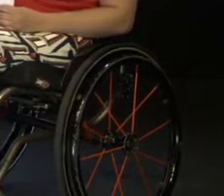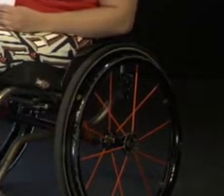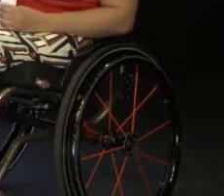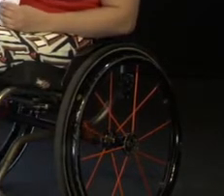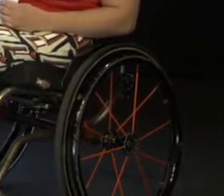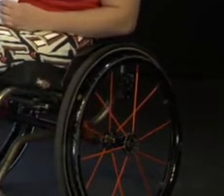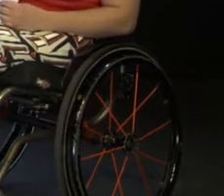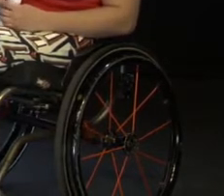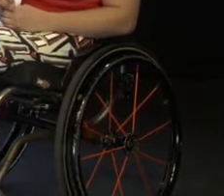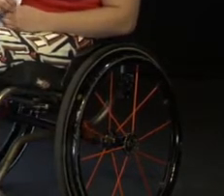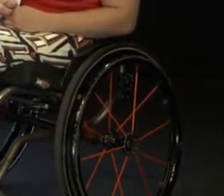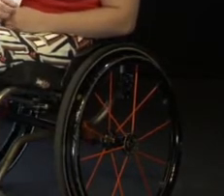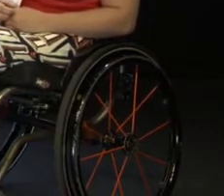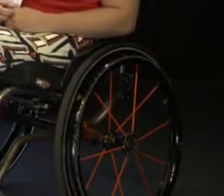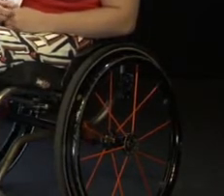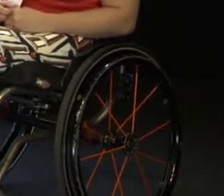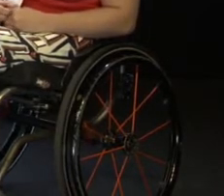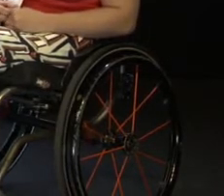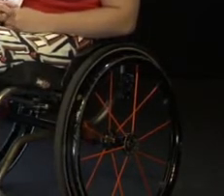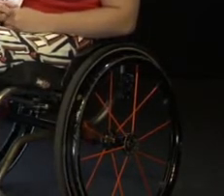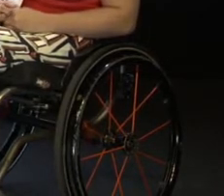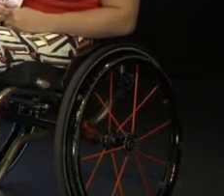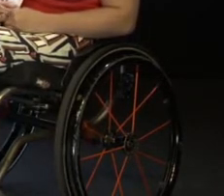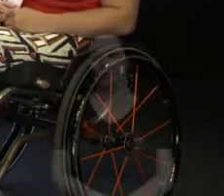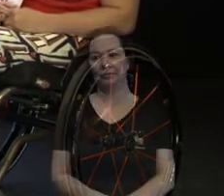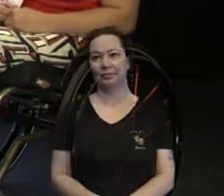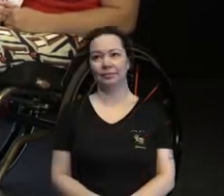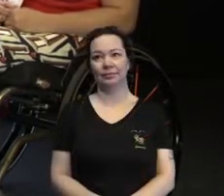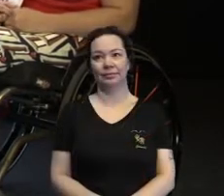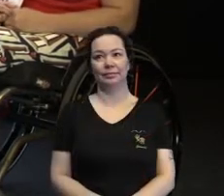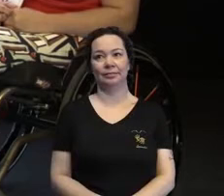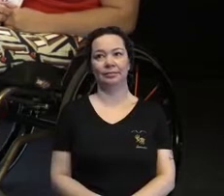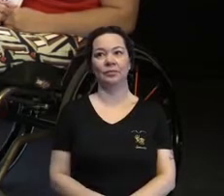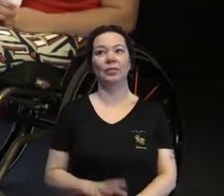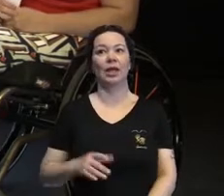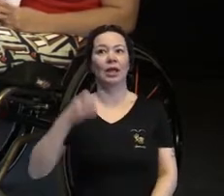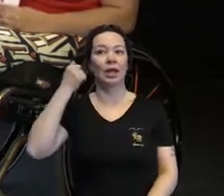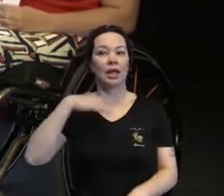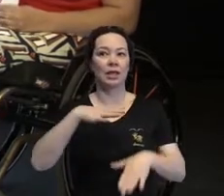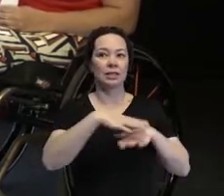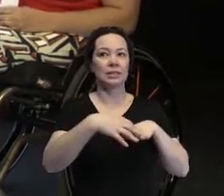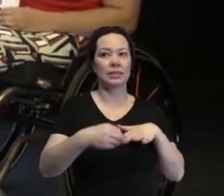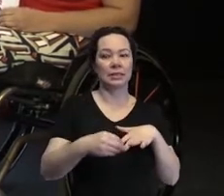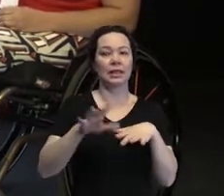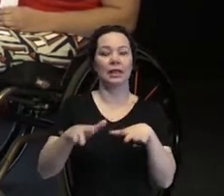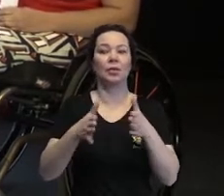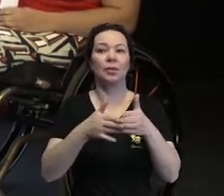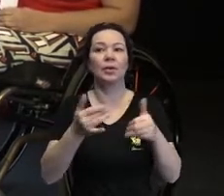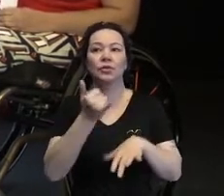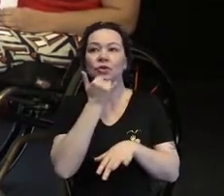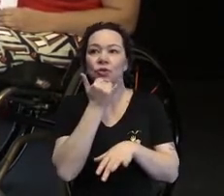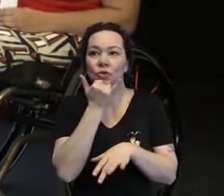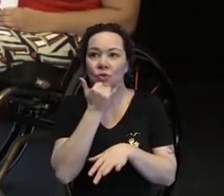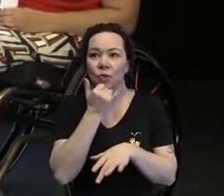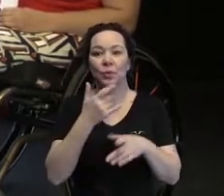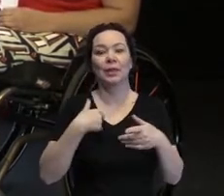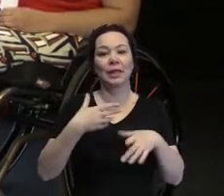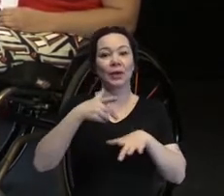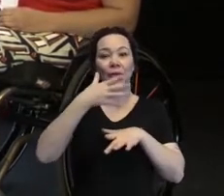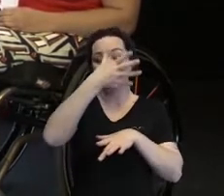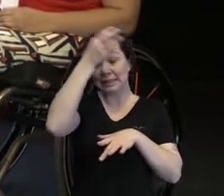blusa branca, uma calça marrom, e um sapato e uma sandália, vinho. Eu peço desculpas por ter quebrado esse